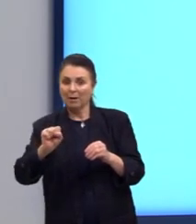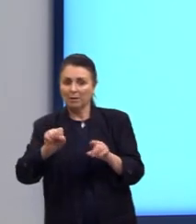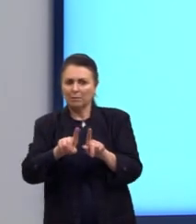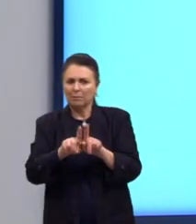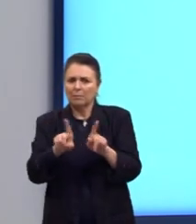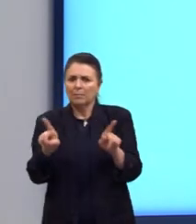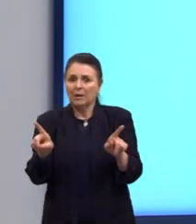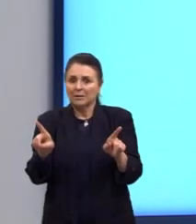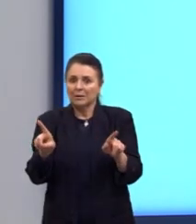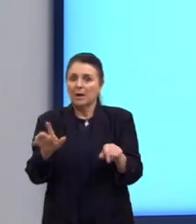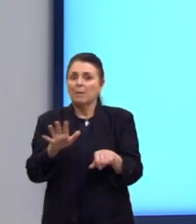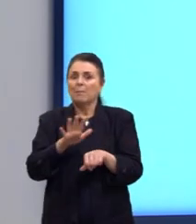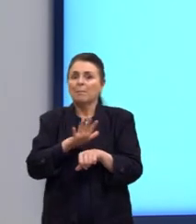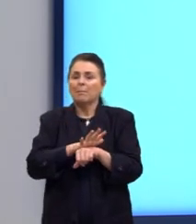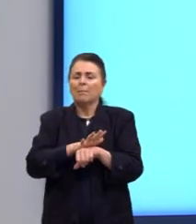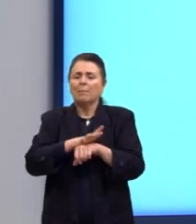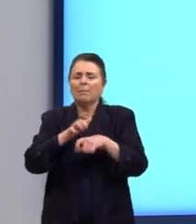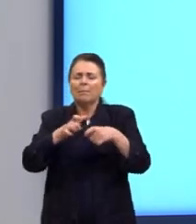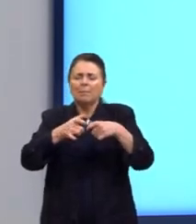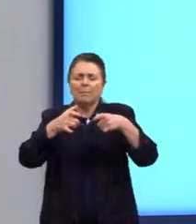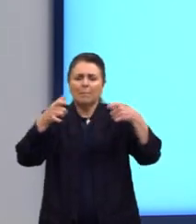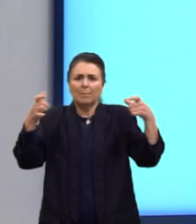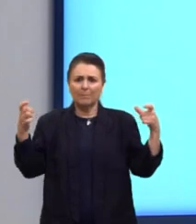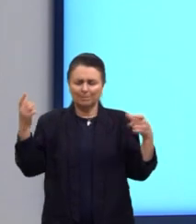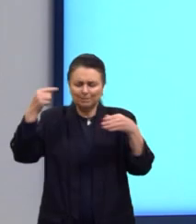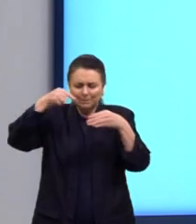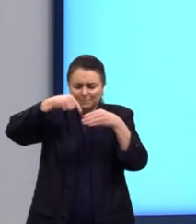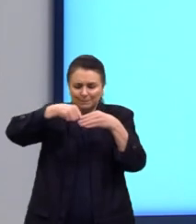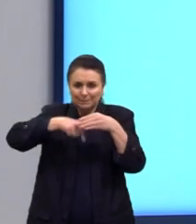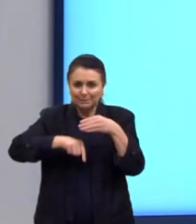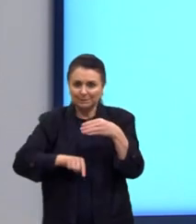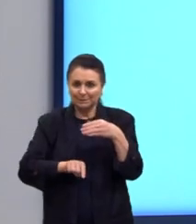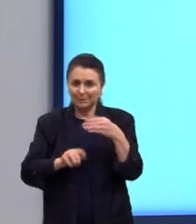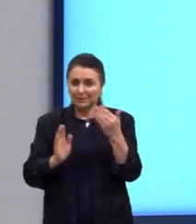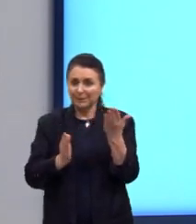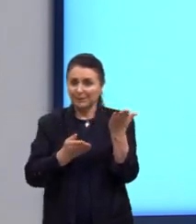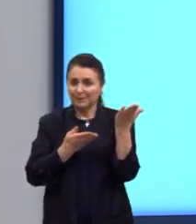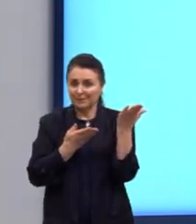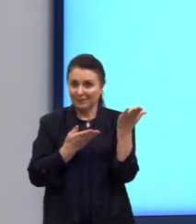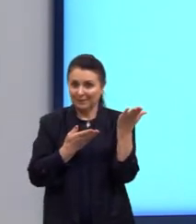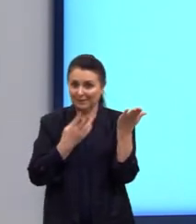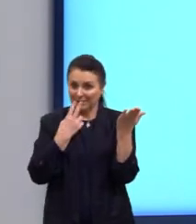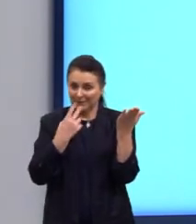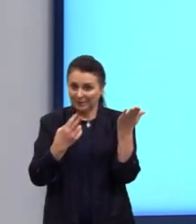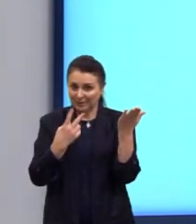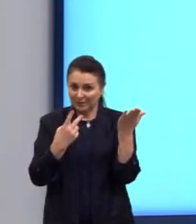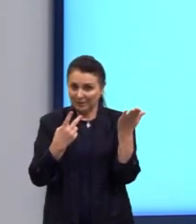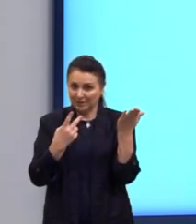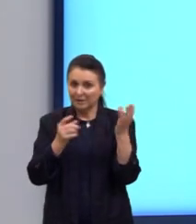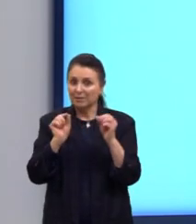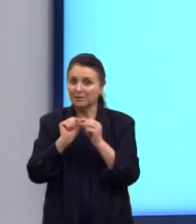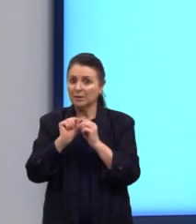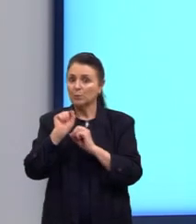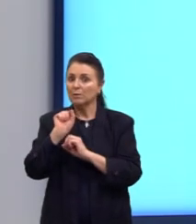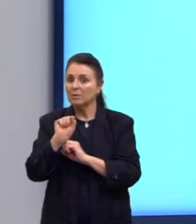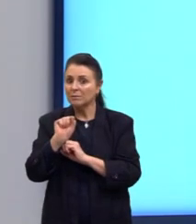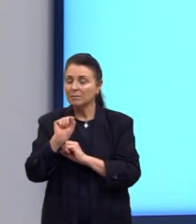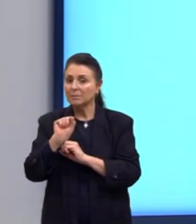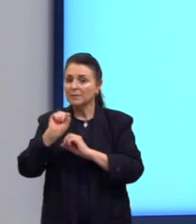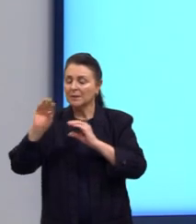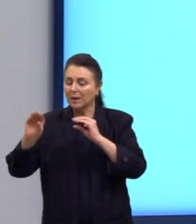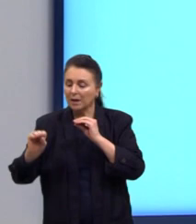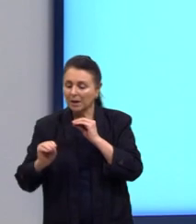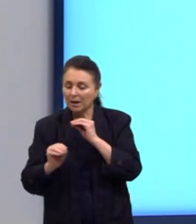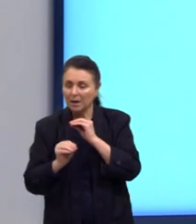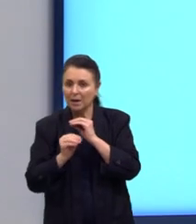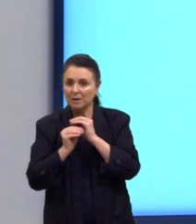intensas do que, ele não está fazendo comparação. Então, esse therefore aqui, ele está adicionando, ele está mostrando